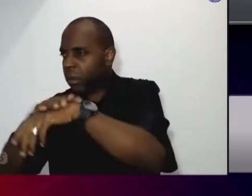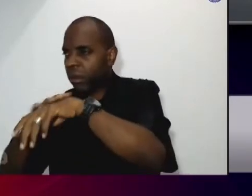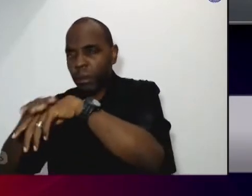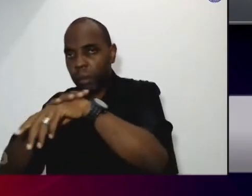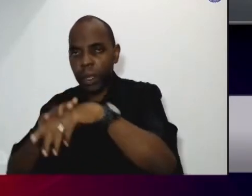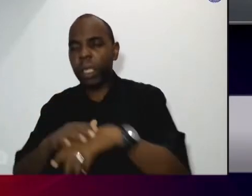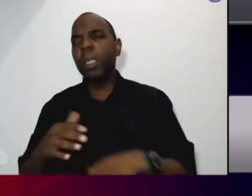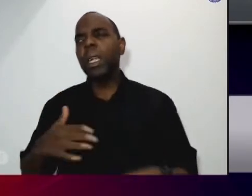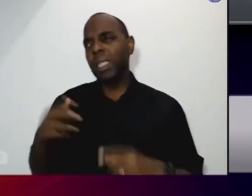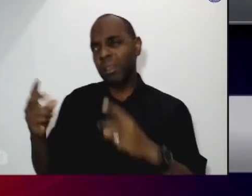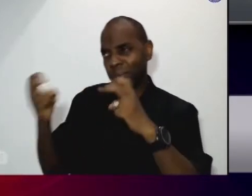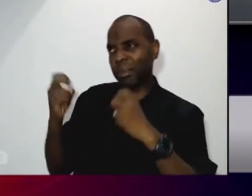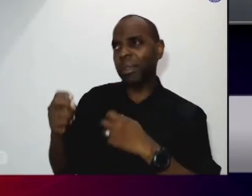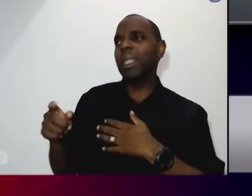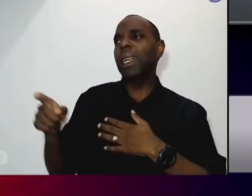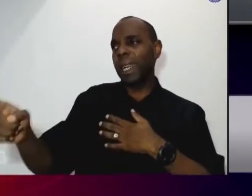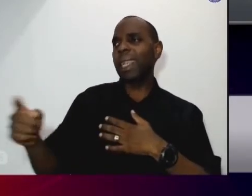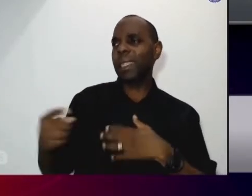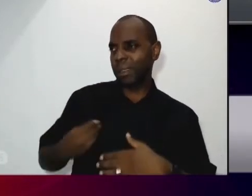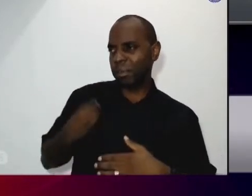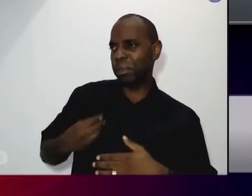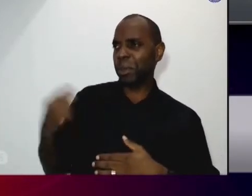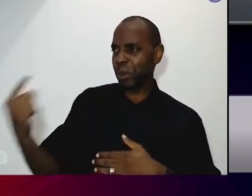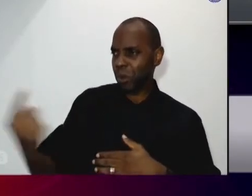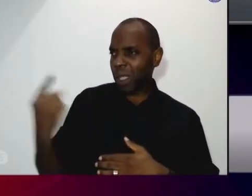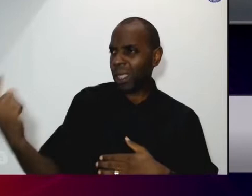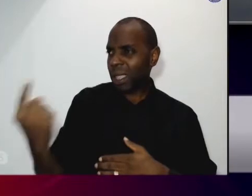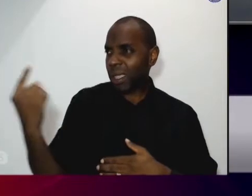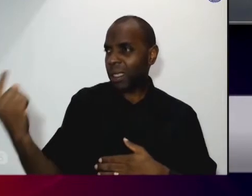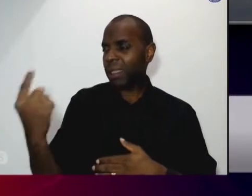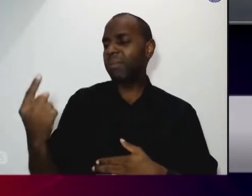sozinhas não só